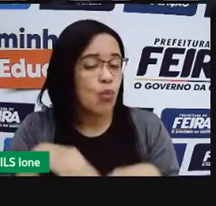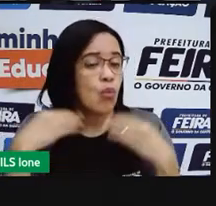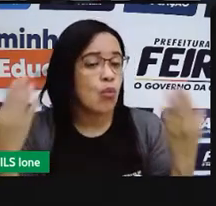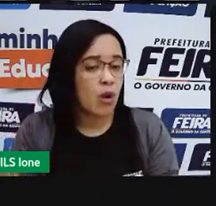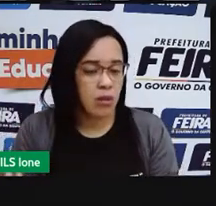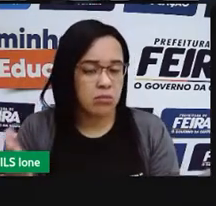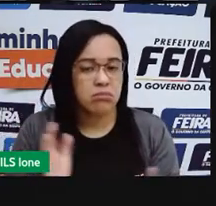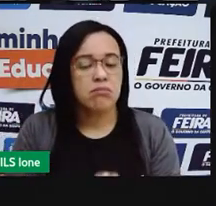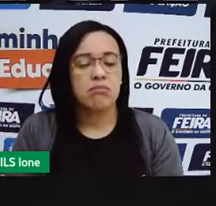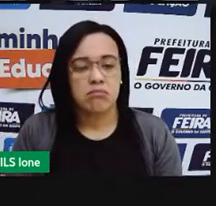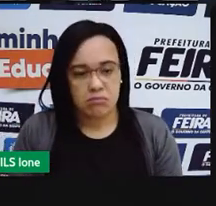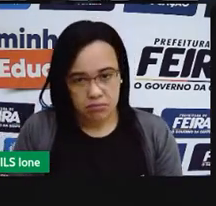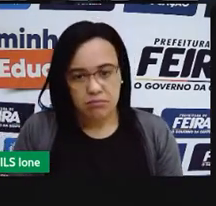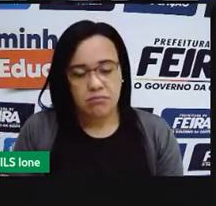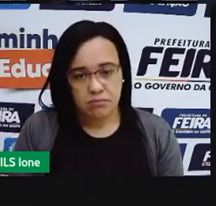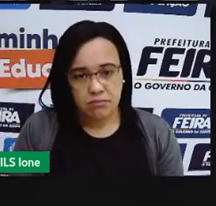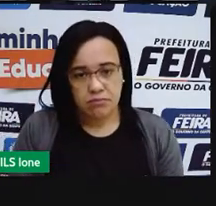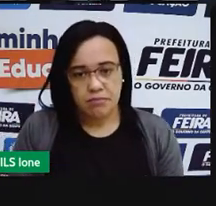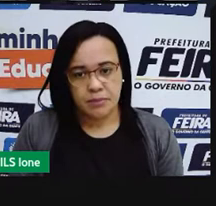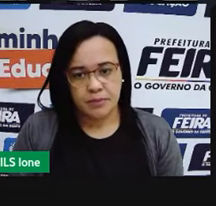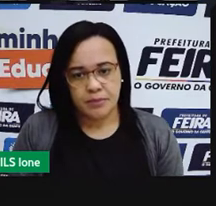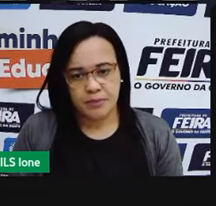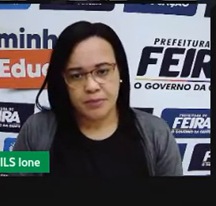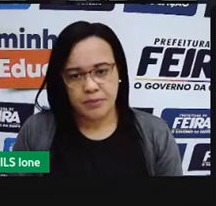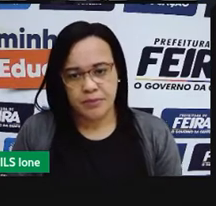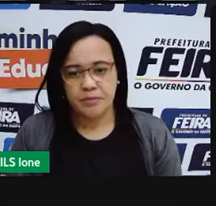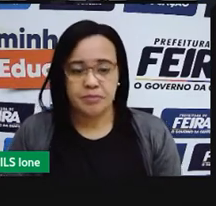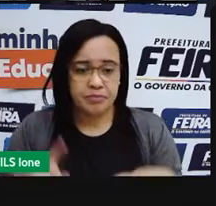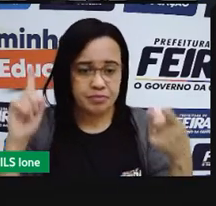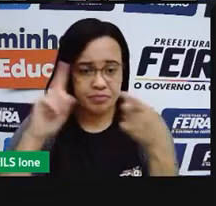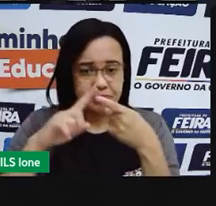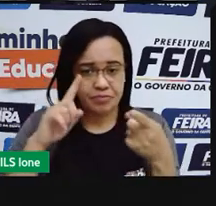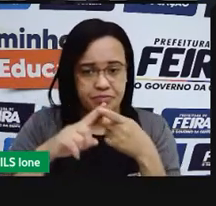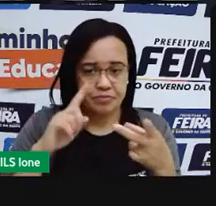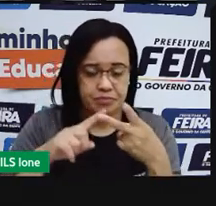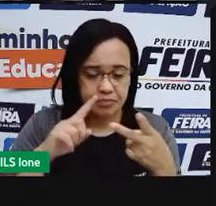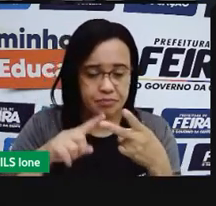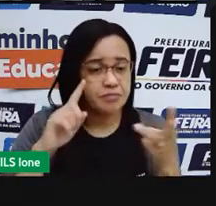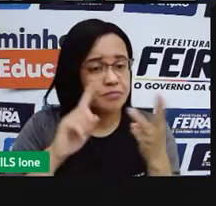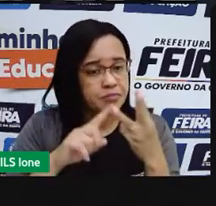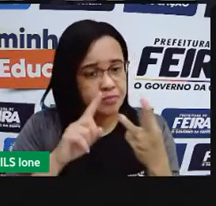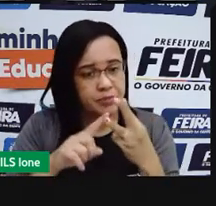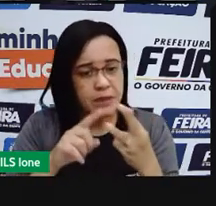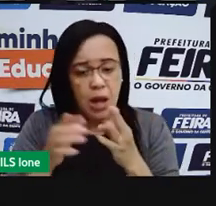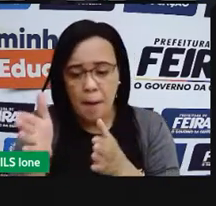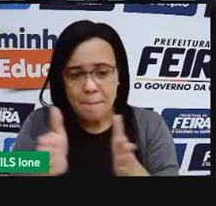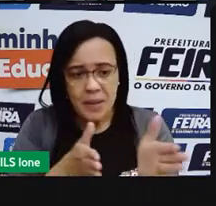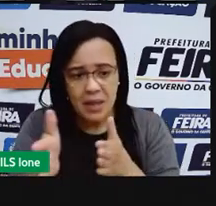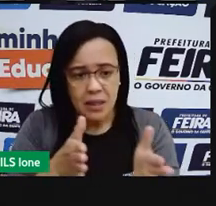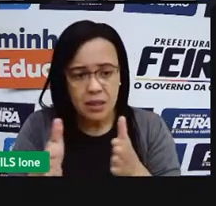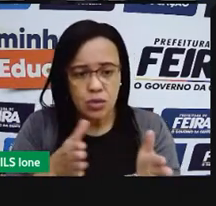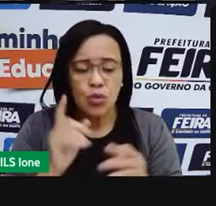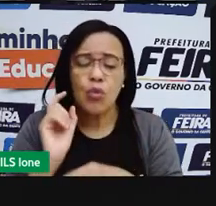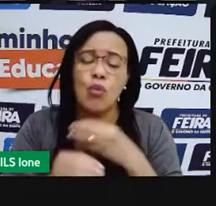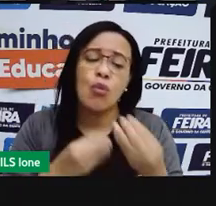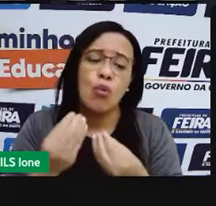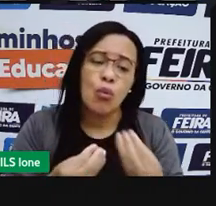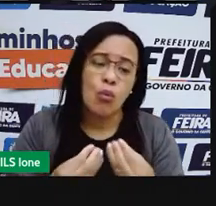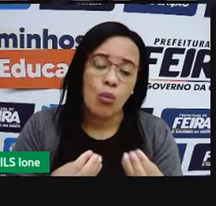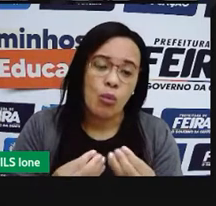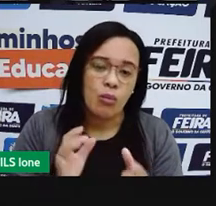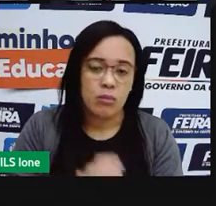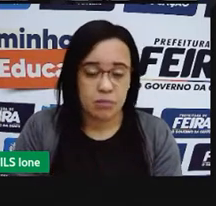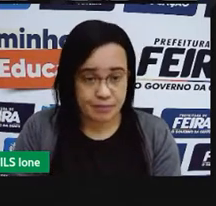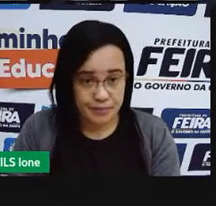Nessa outra parte aqui da conta, a gente vai ver o do consumo. O meio, o geomalecismo,